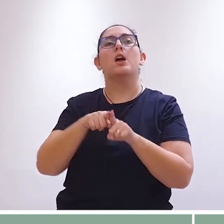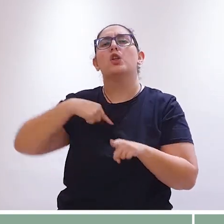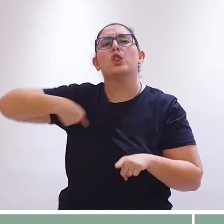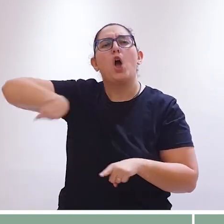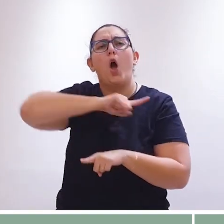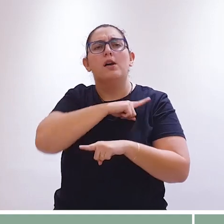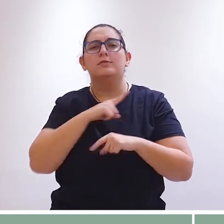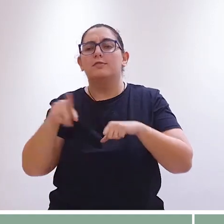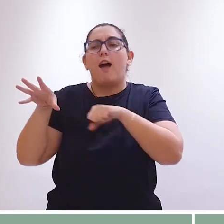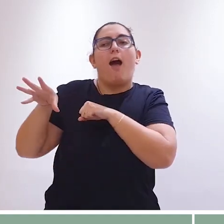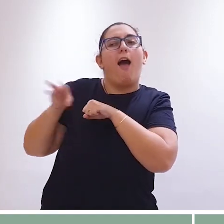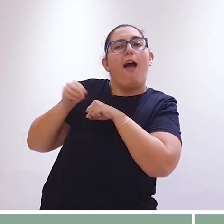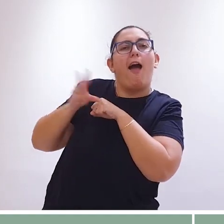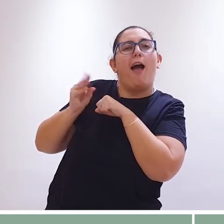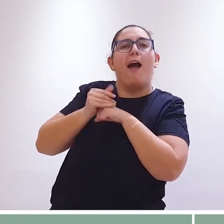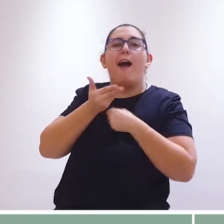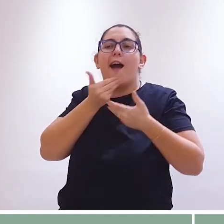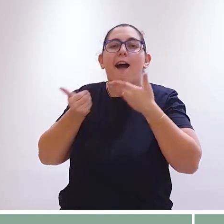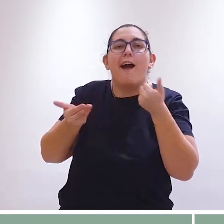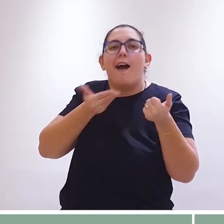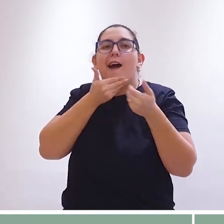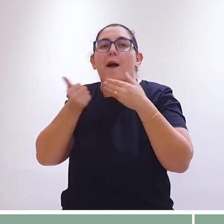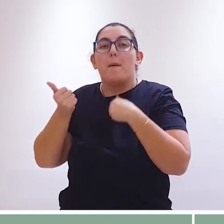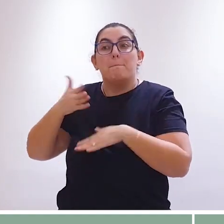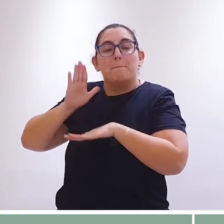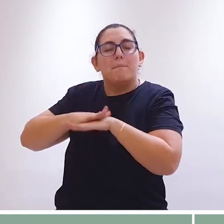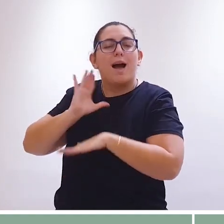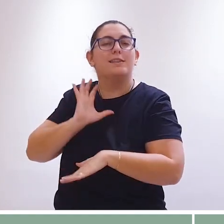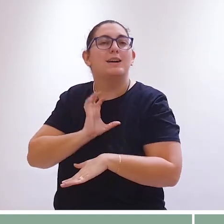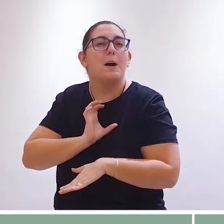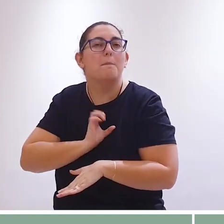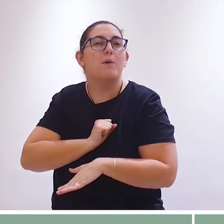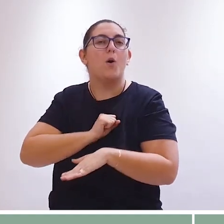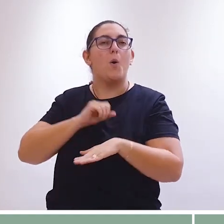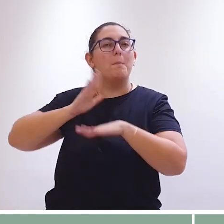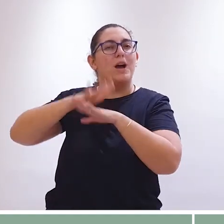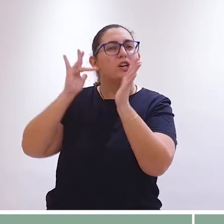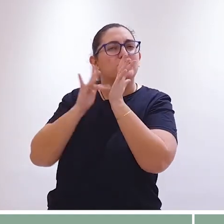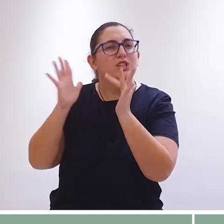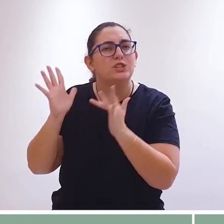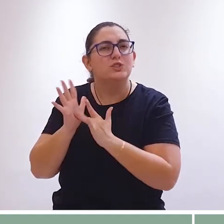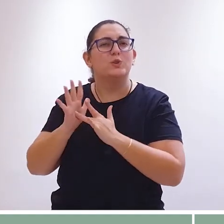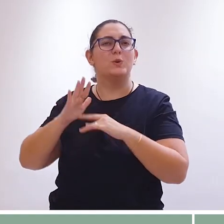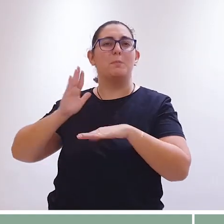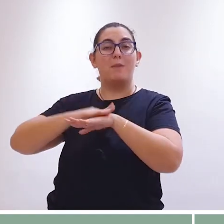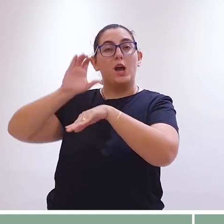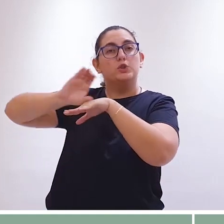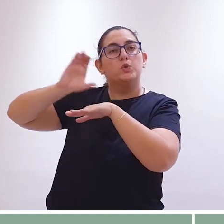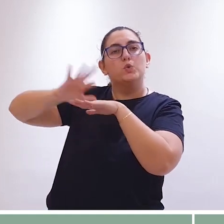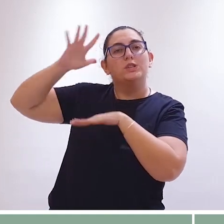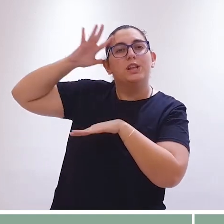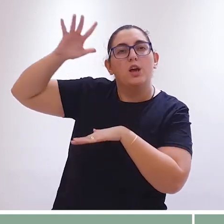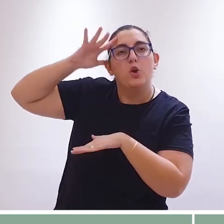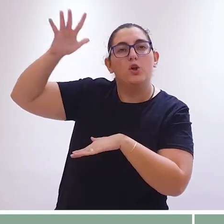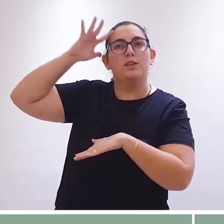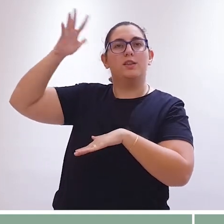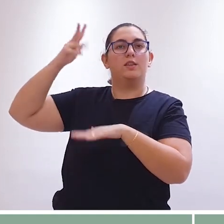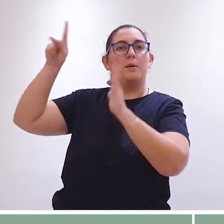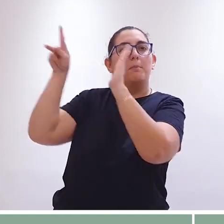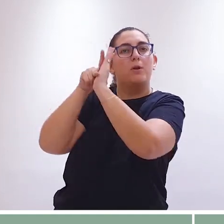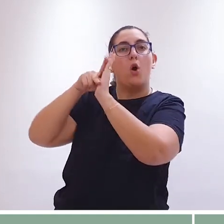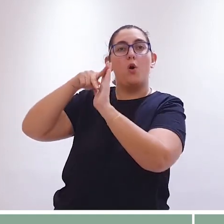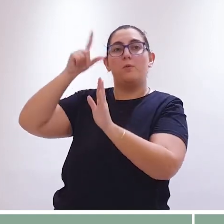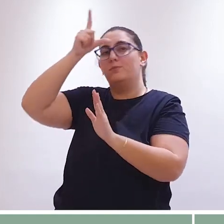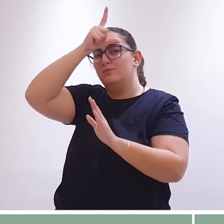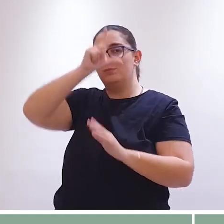e nos ajudam a conhecer e amar ainda mais a Jesus Cristo. Há também cursos de teologia para leigos